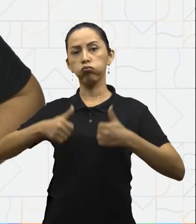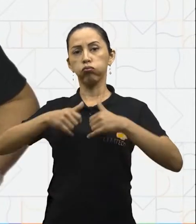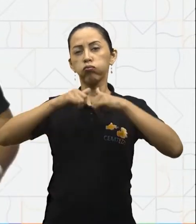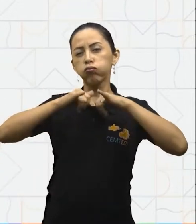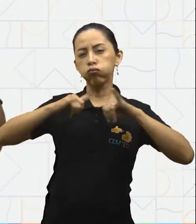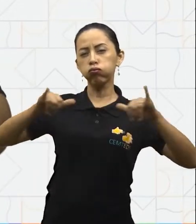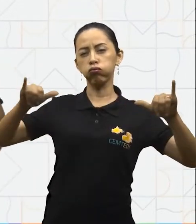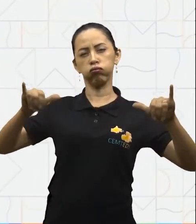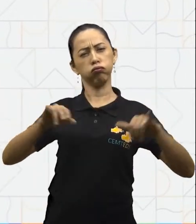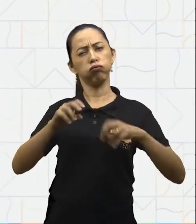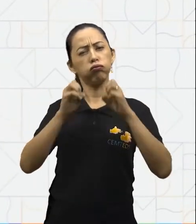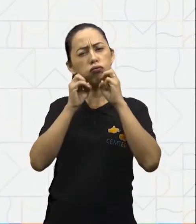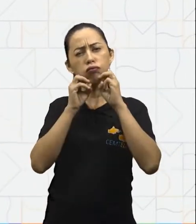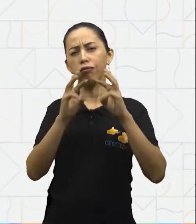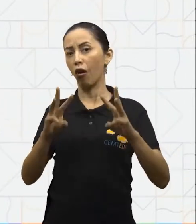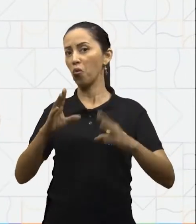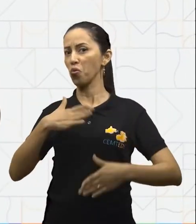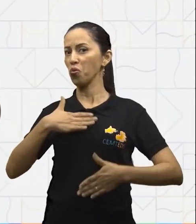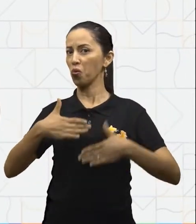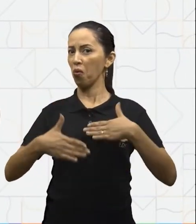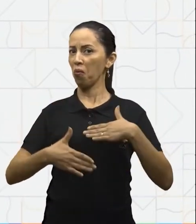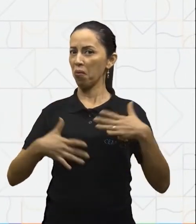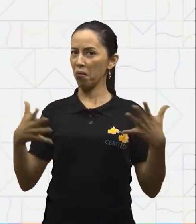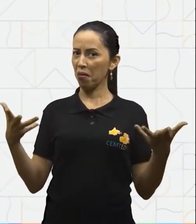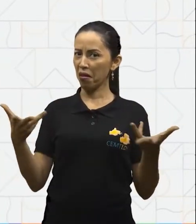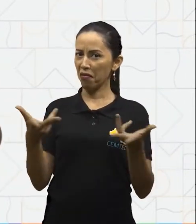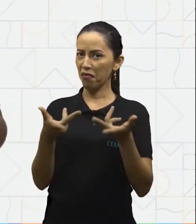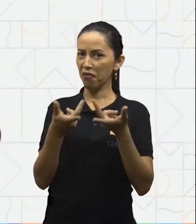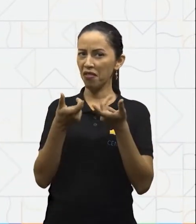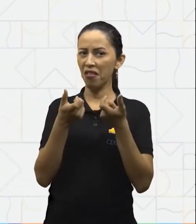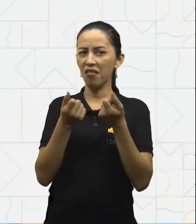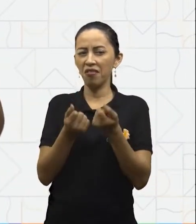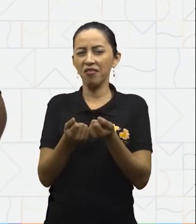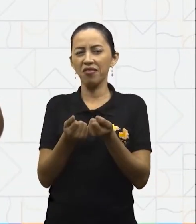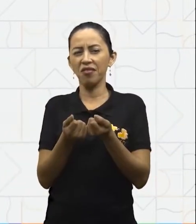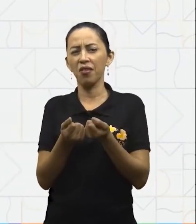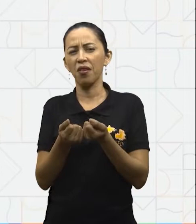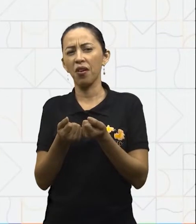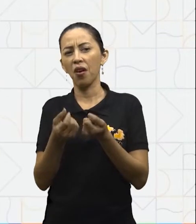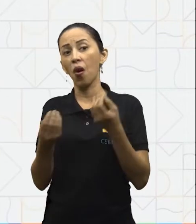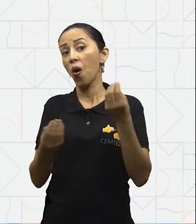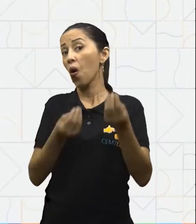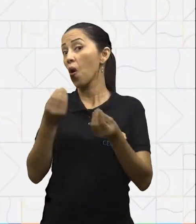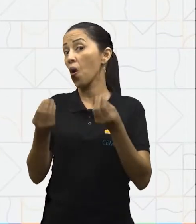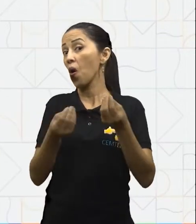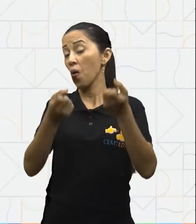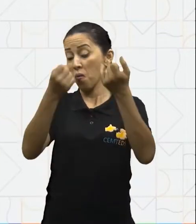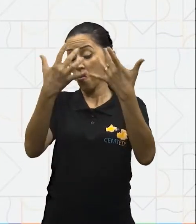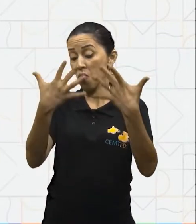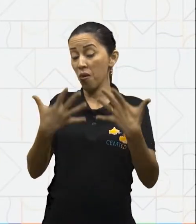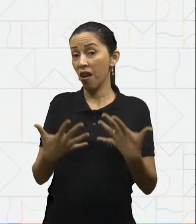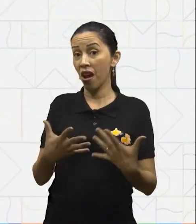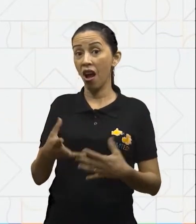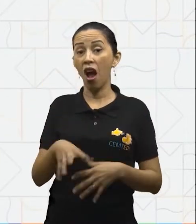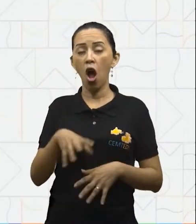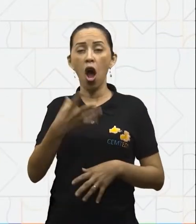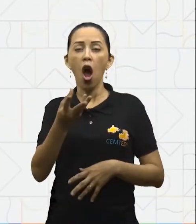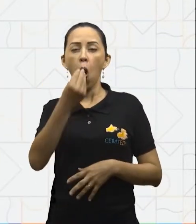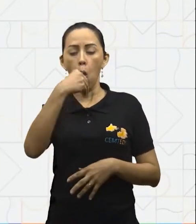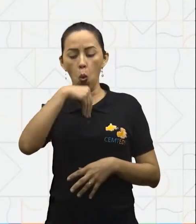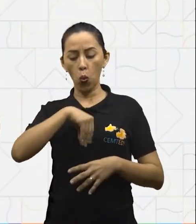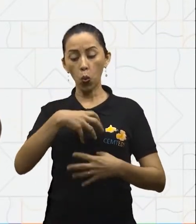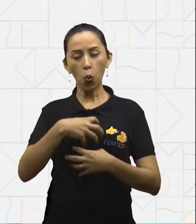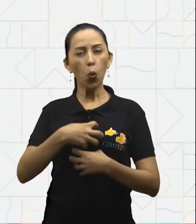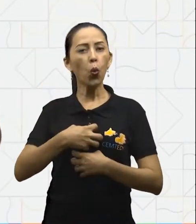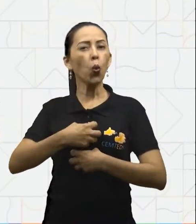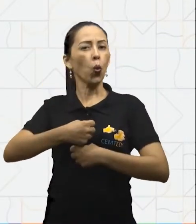não é? Não tem como falar em nutrição sem lembrar dos profissionais dedicados a cuidar da nossa saúde,